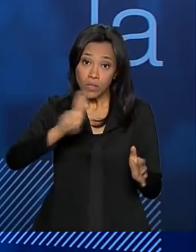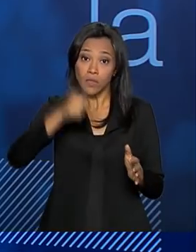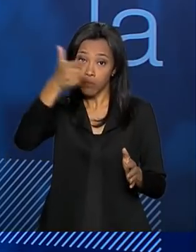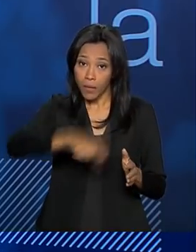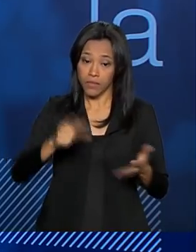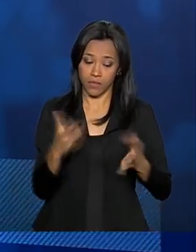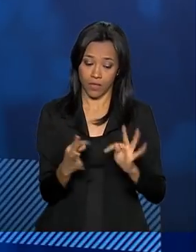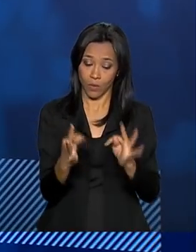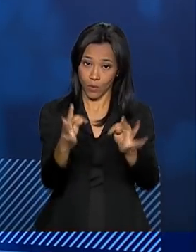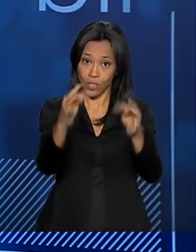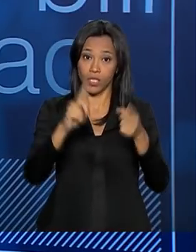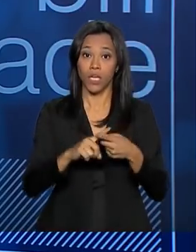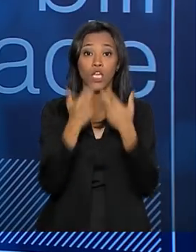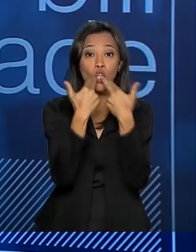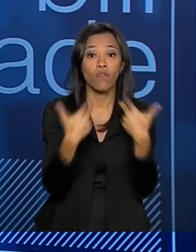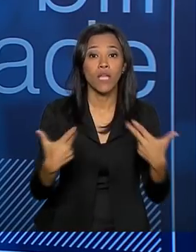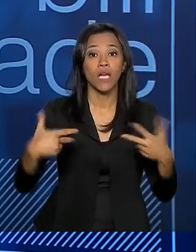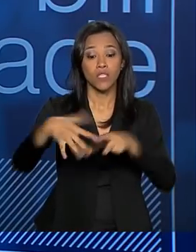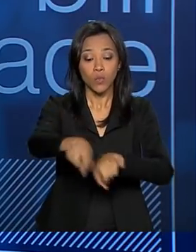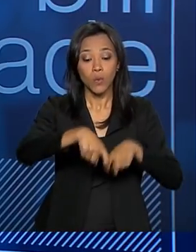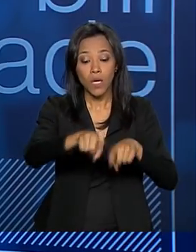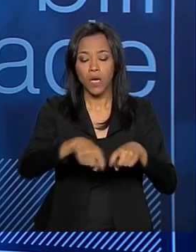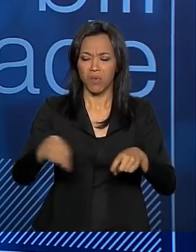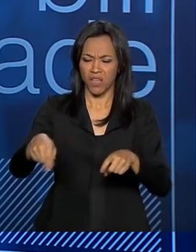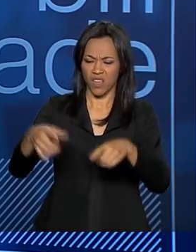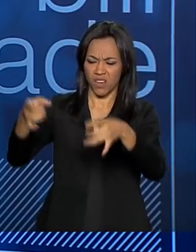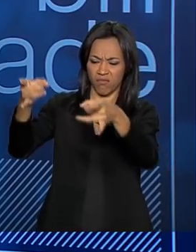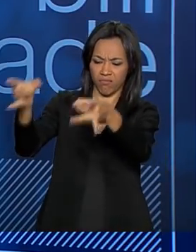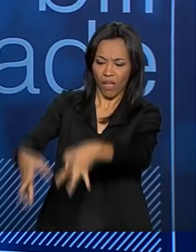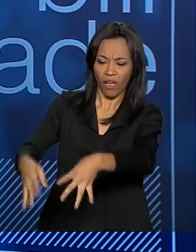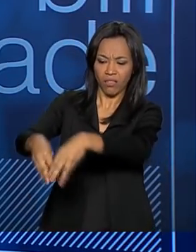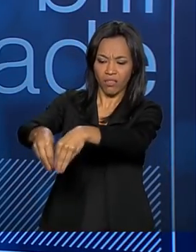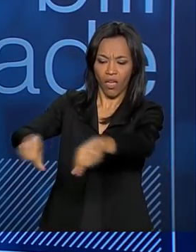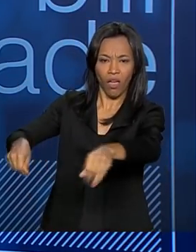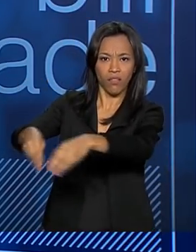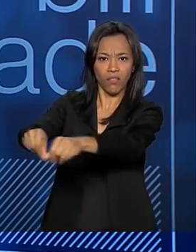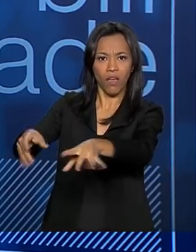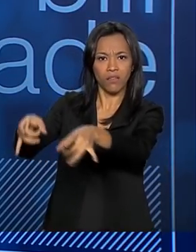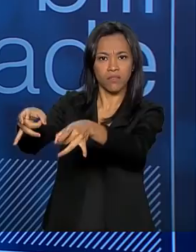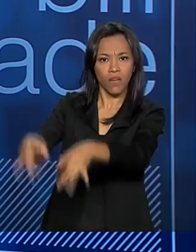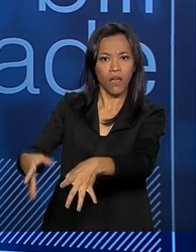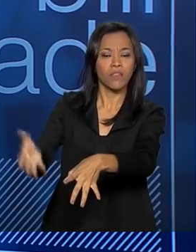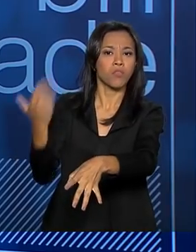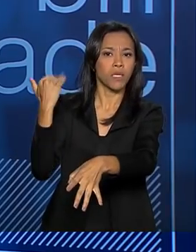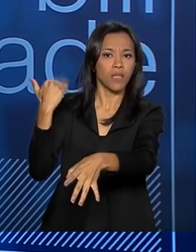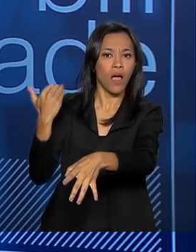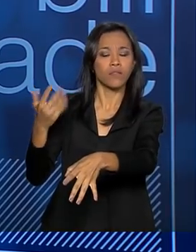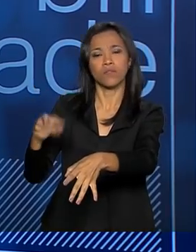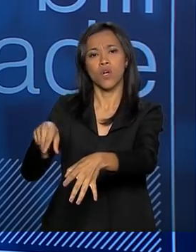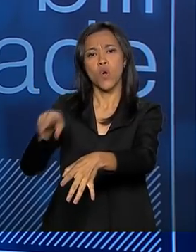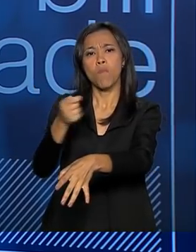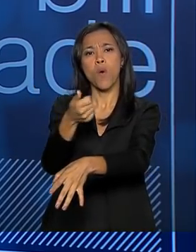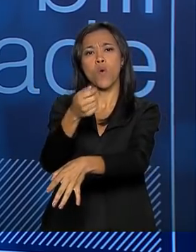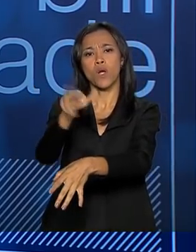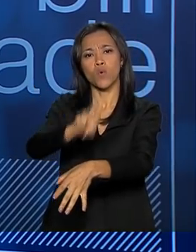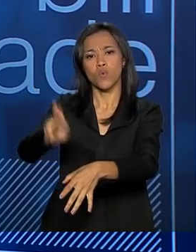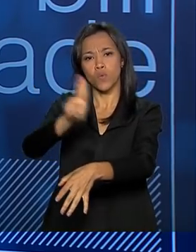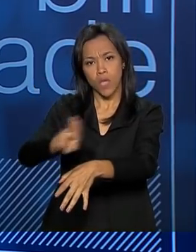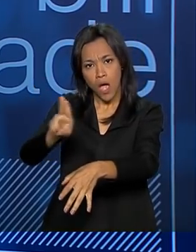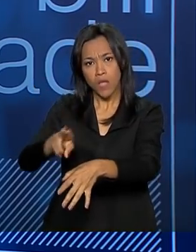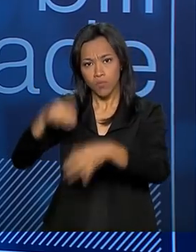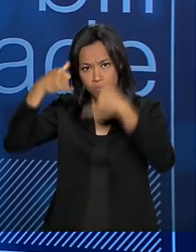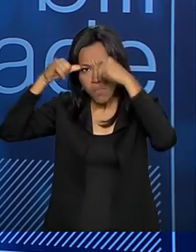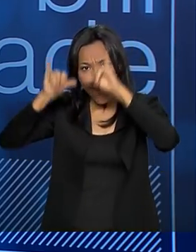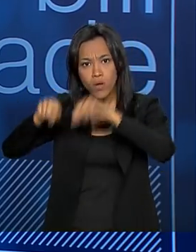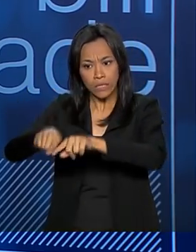inovação no campo e recuperando áreas degradadas, principalmente pastagens, que hoje estão pouco utilizadas para gado e que a gente